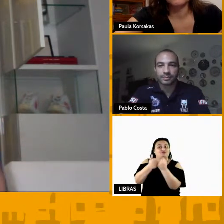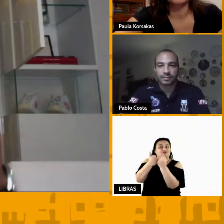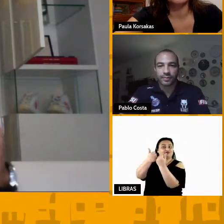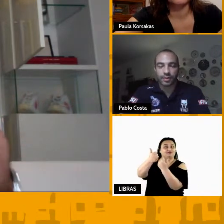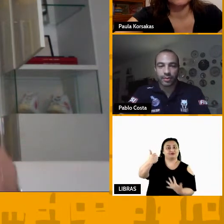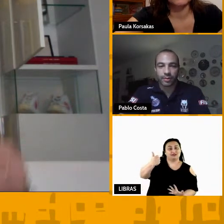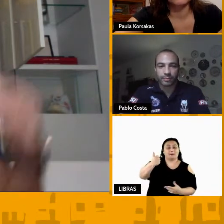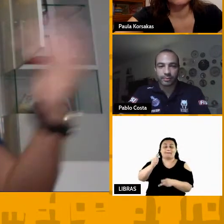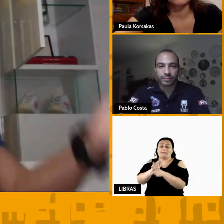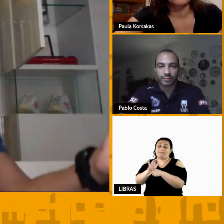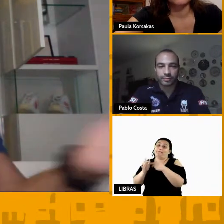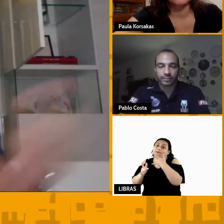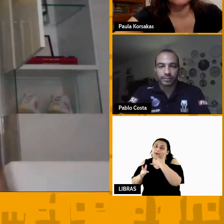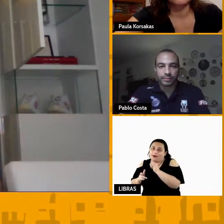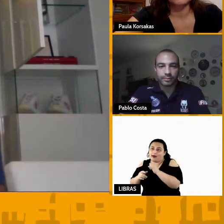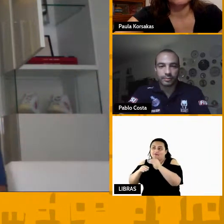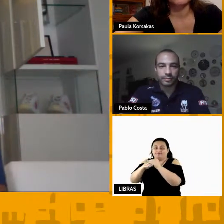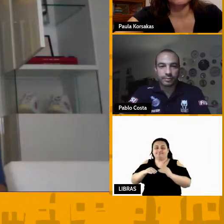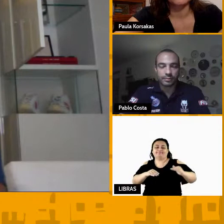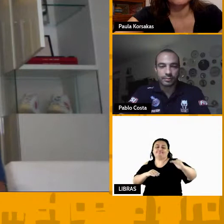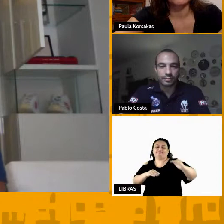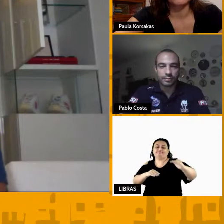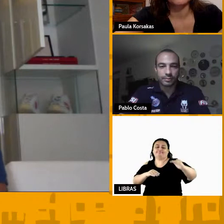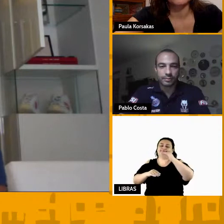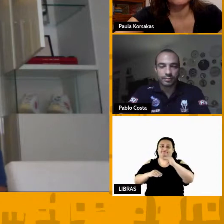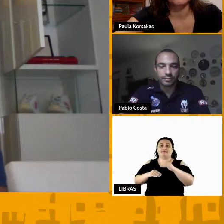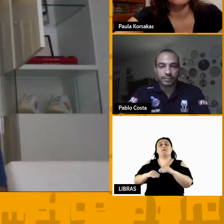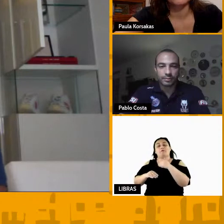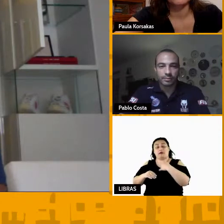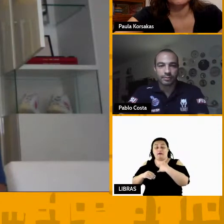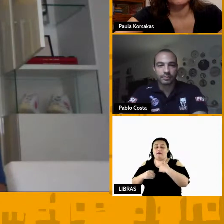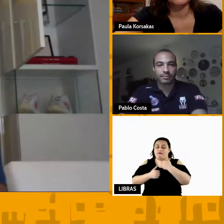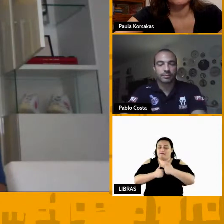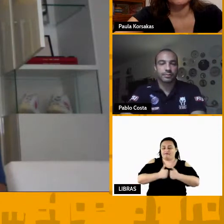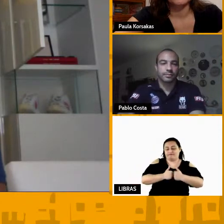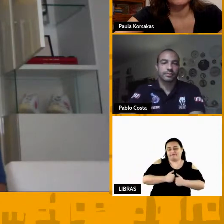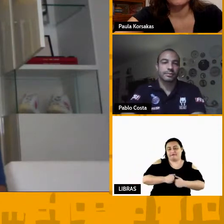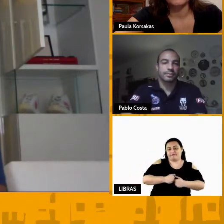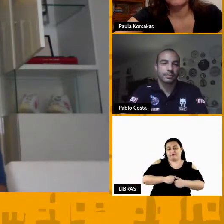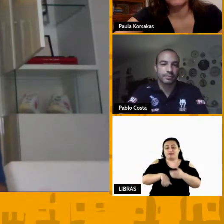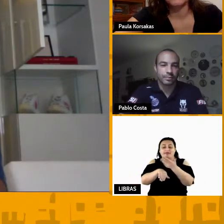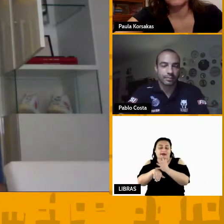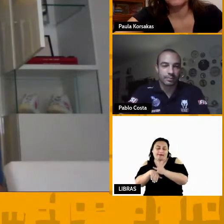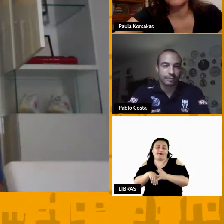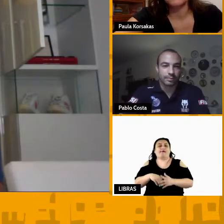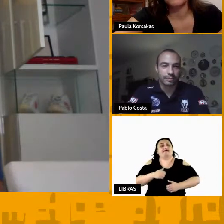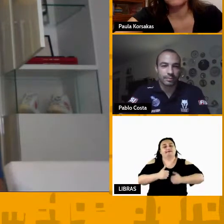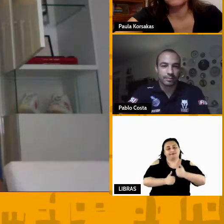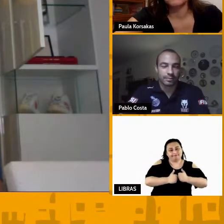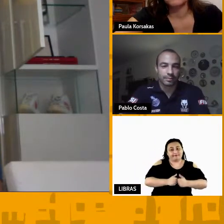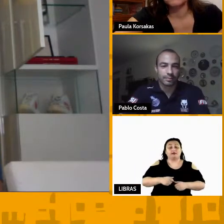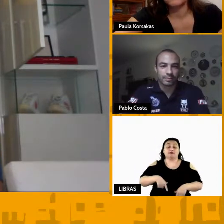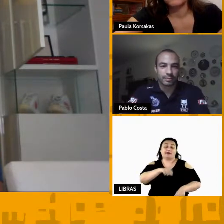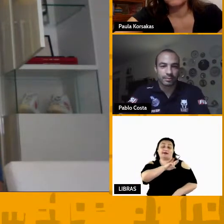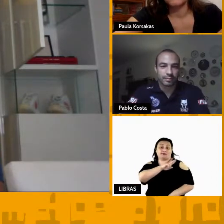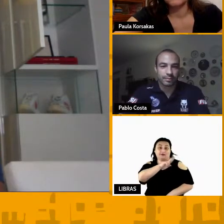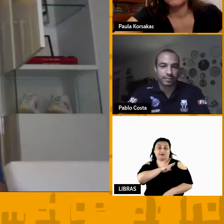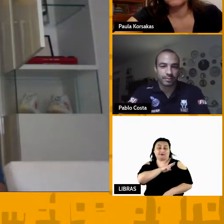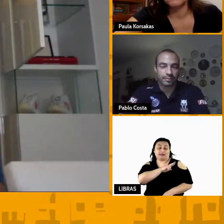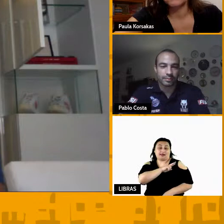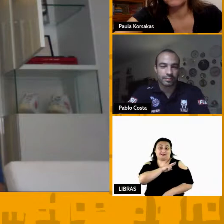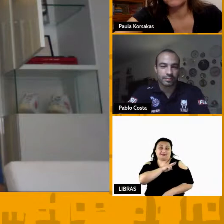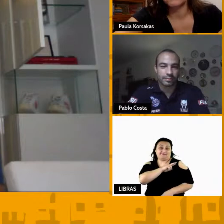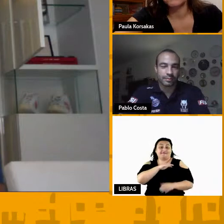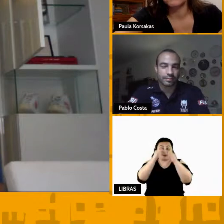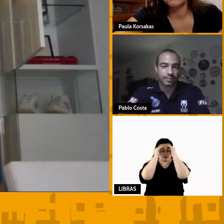hierarquicamente superior aos seus comandados e obviamente você tem o direito e o dever de estar colocando